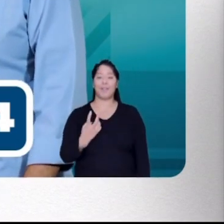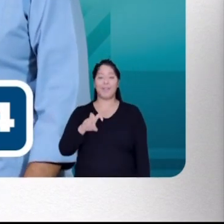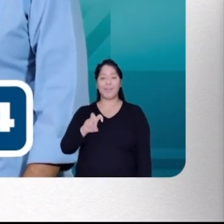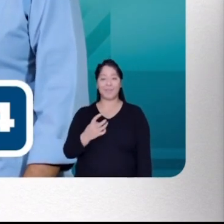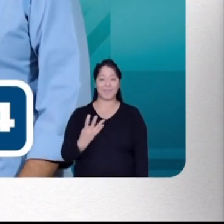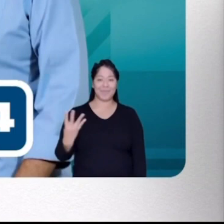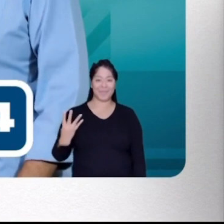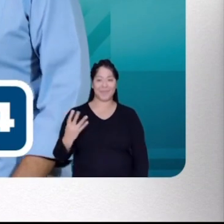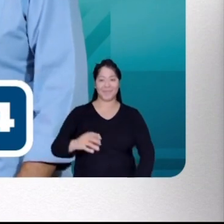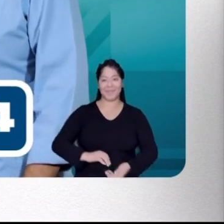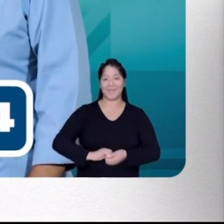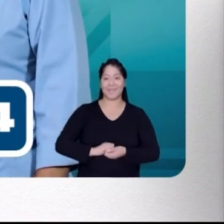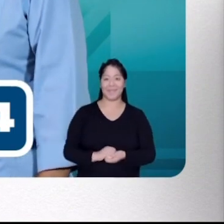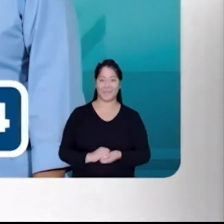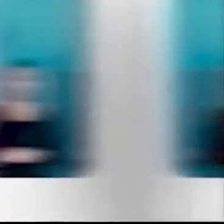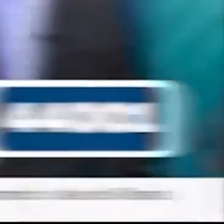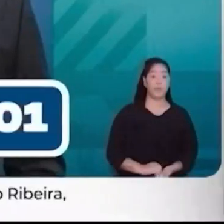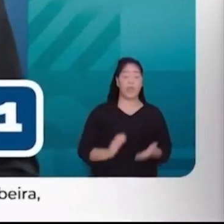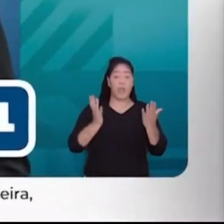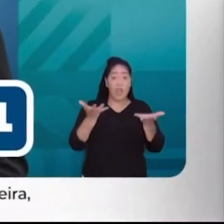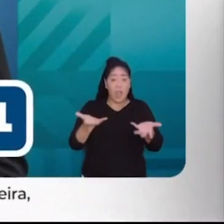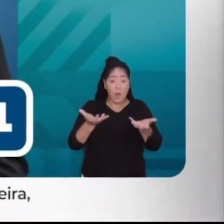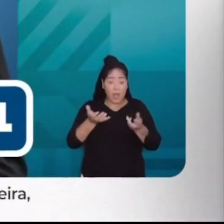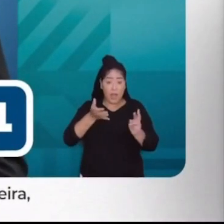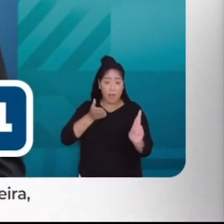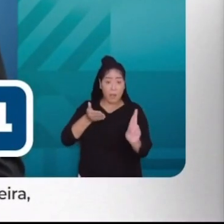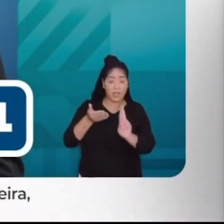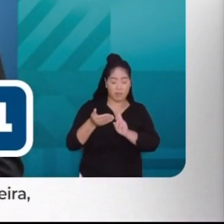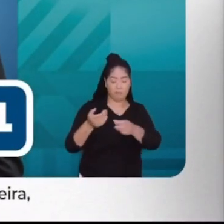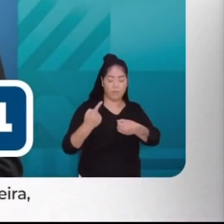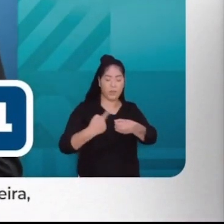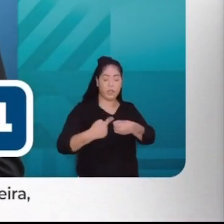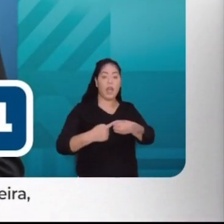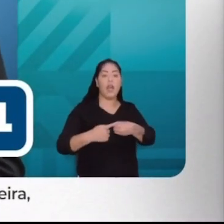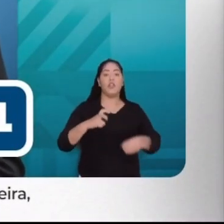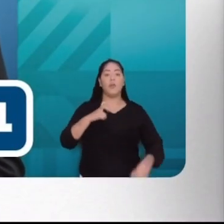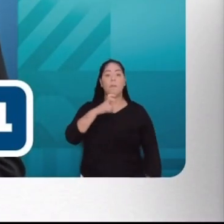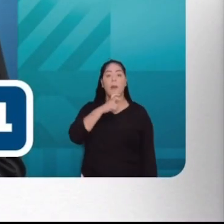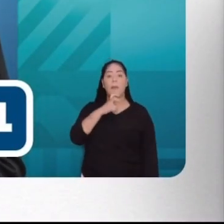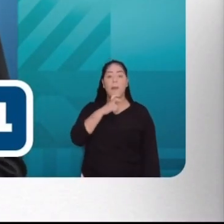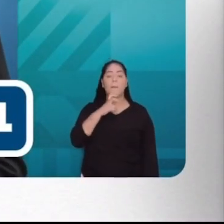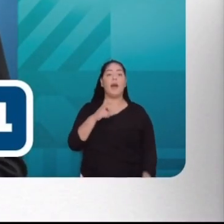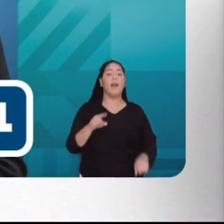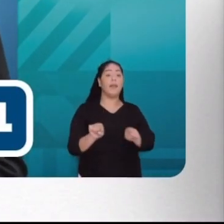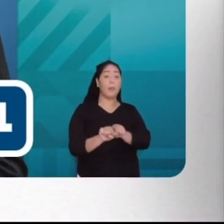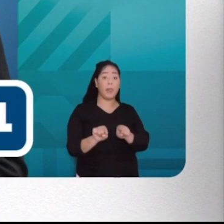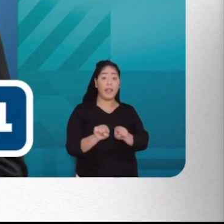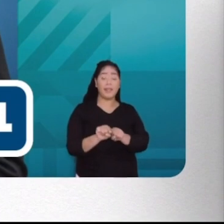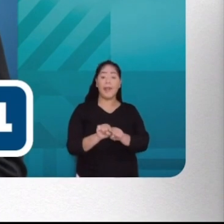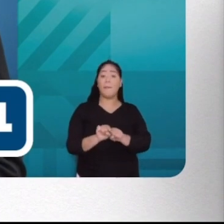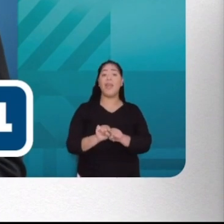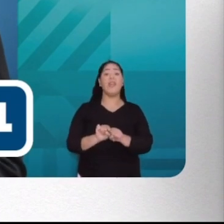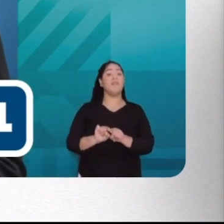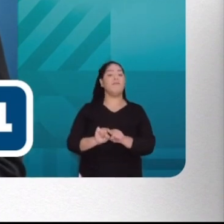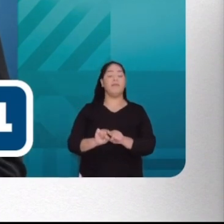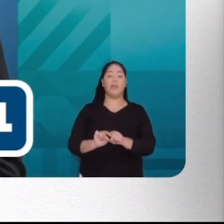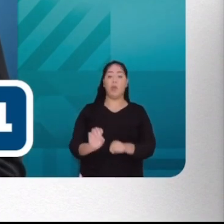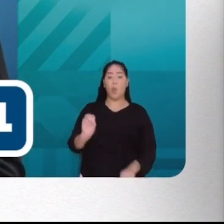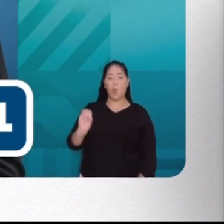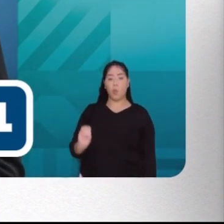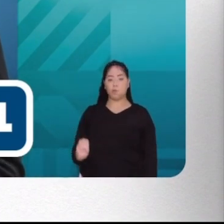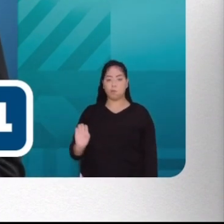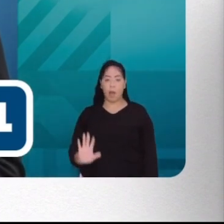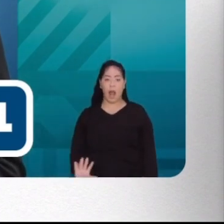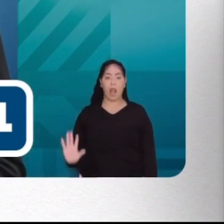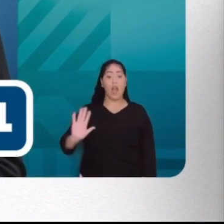44544. Quero continuar representando o Vale do Ribeira, a região metropolitana de Sorocaba e o sudoeste